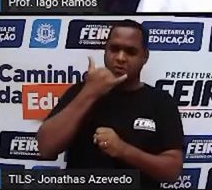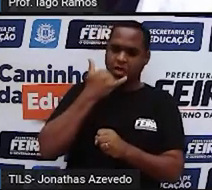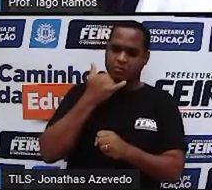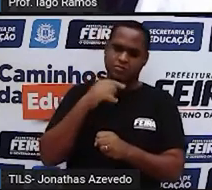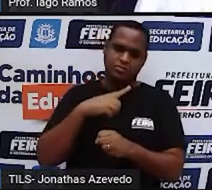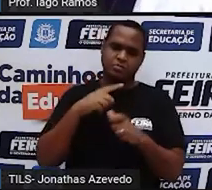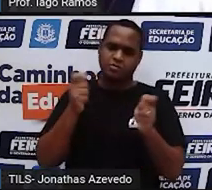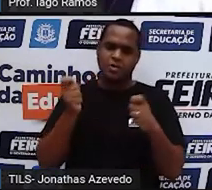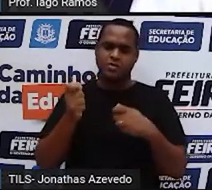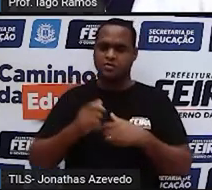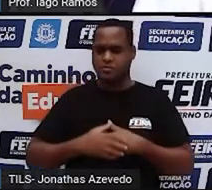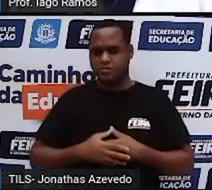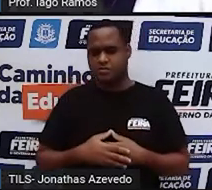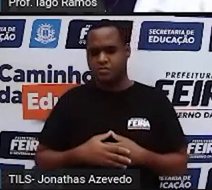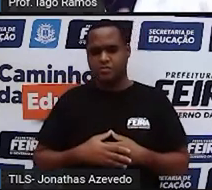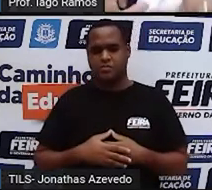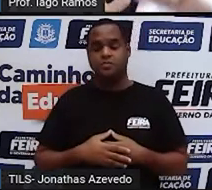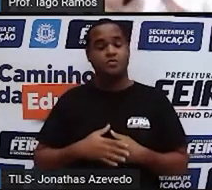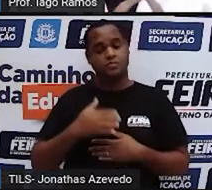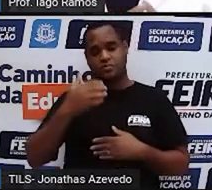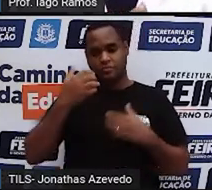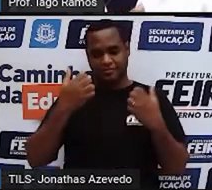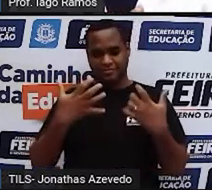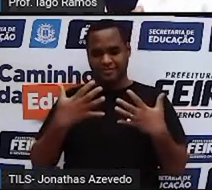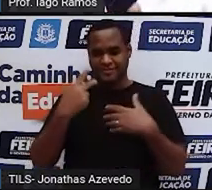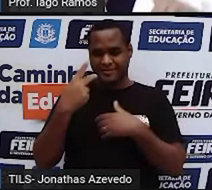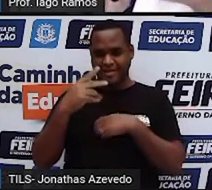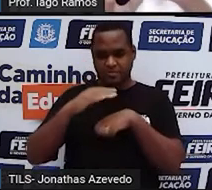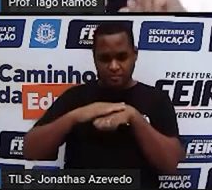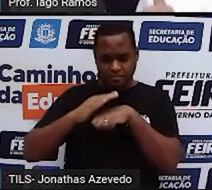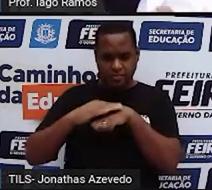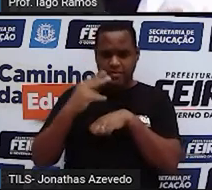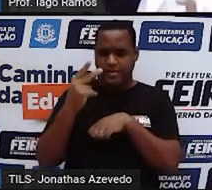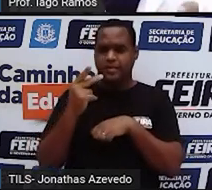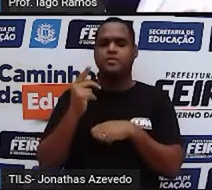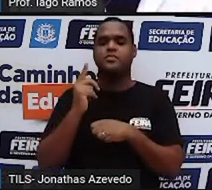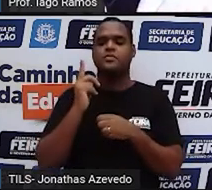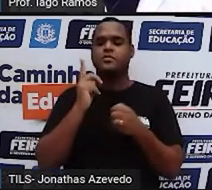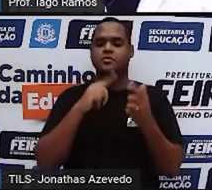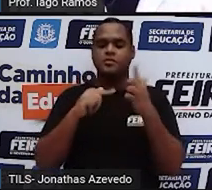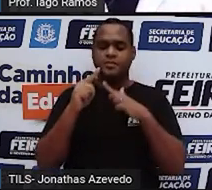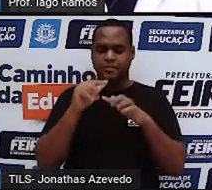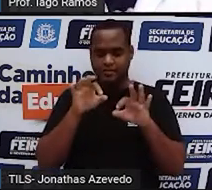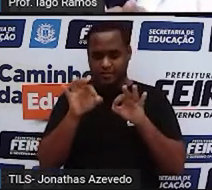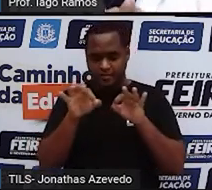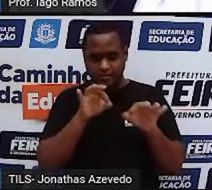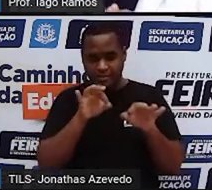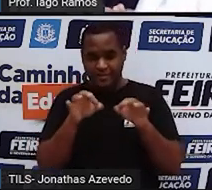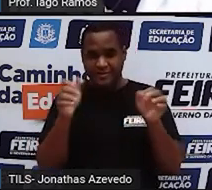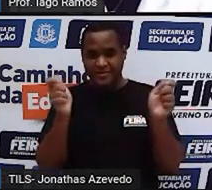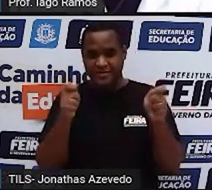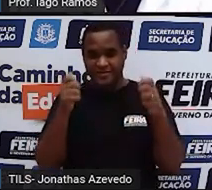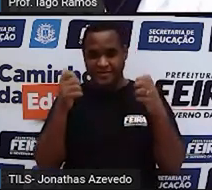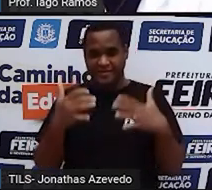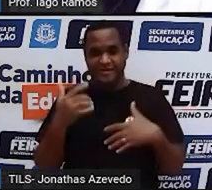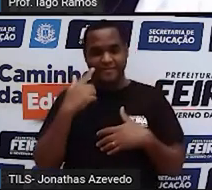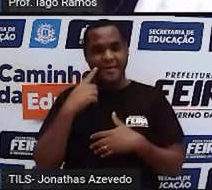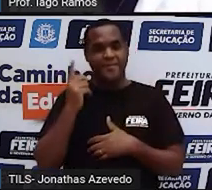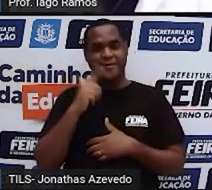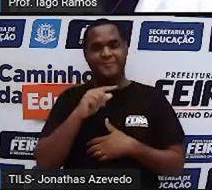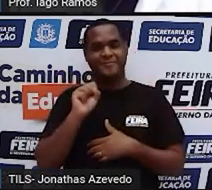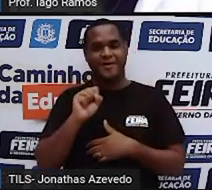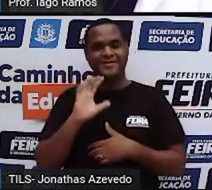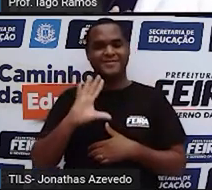certo? Porque é com ela que a gente vai fazer o nosso truquezinho acontecer,